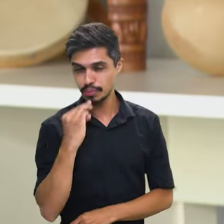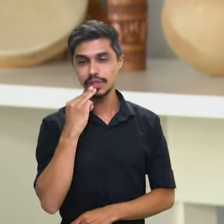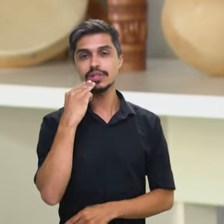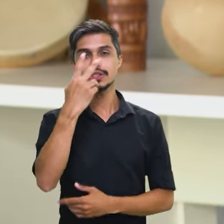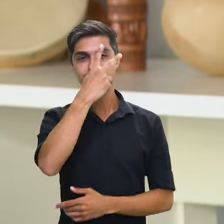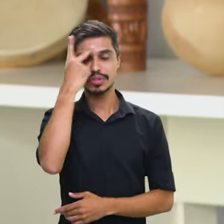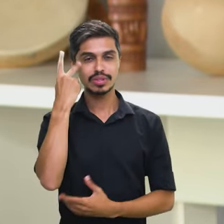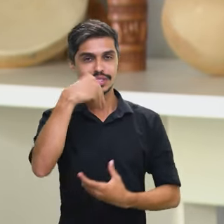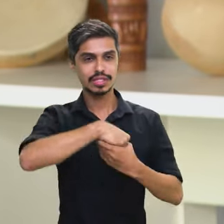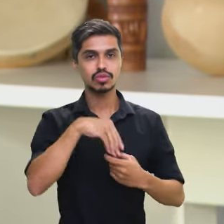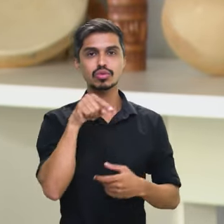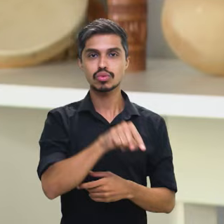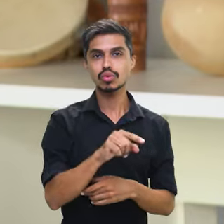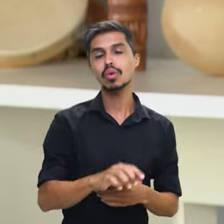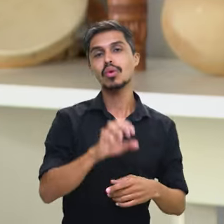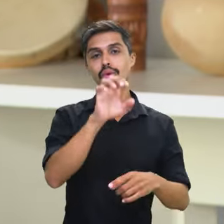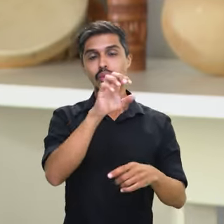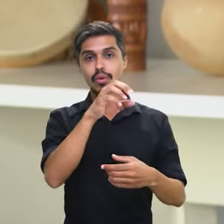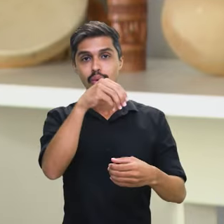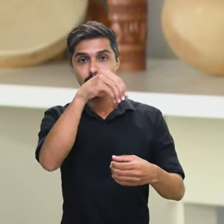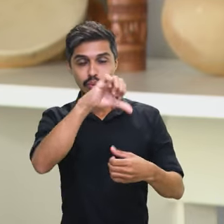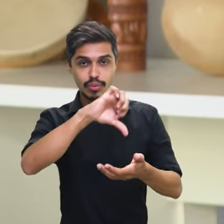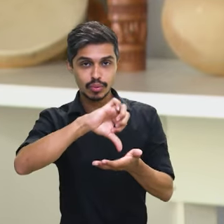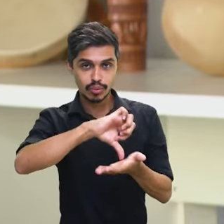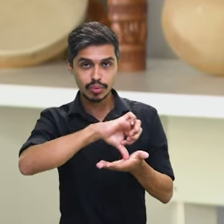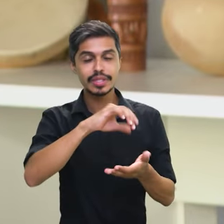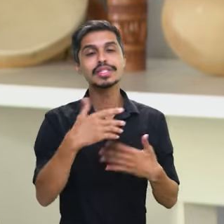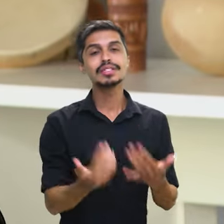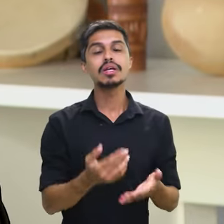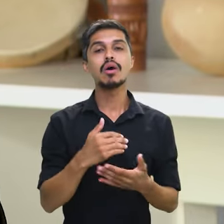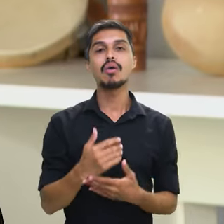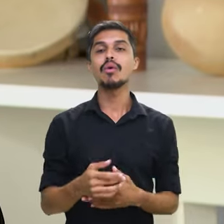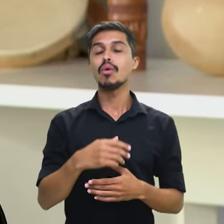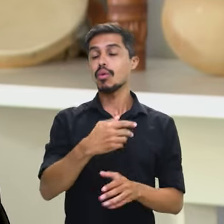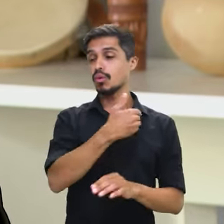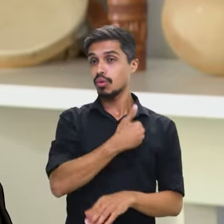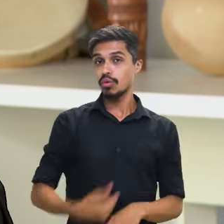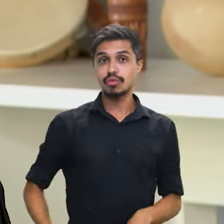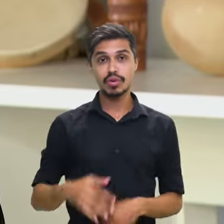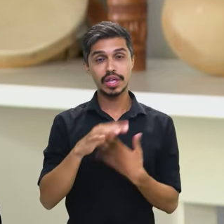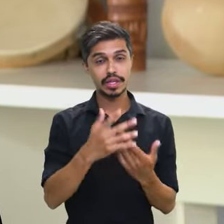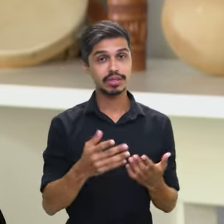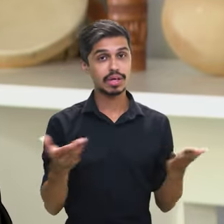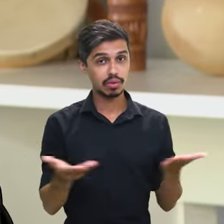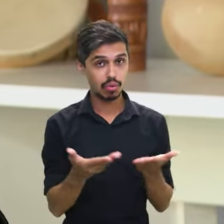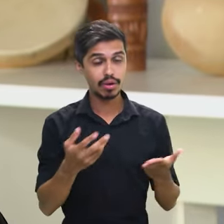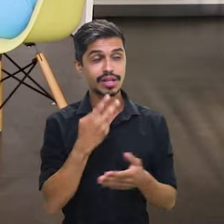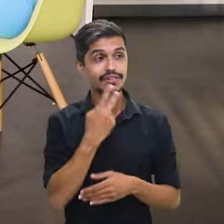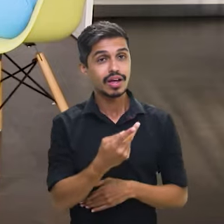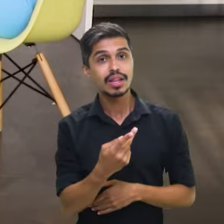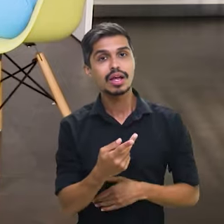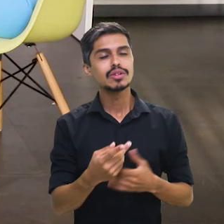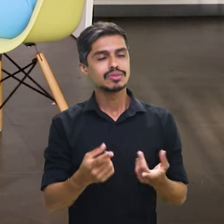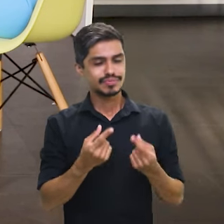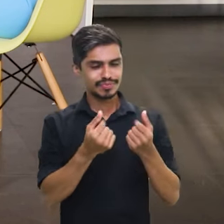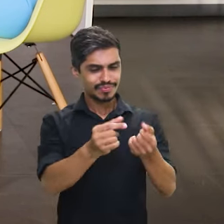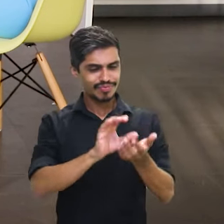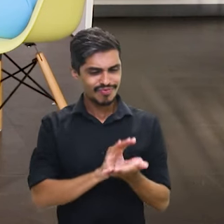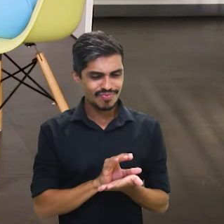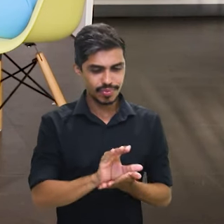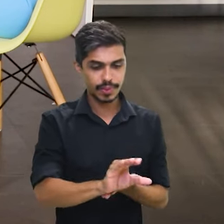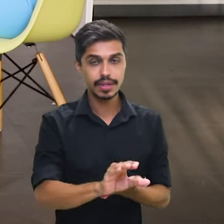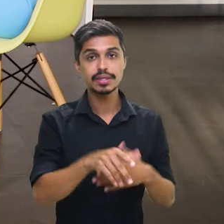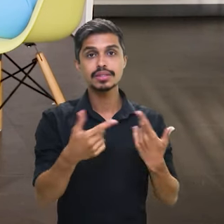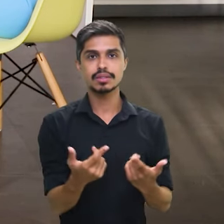e desse volume de recursos, 50% foi para a África brasileira. Então, é o governo federal, é o governo estadual, municipal, injetando